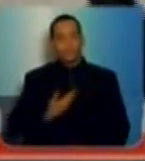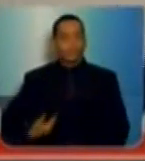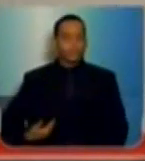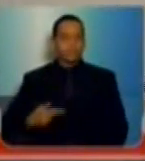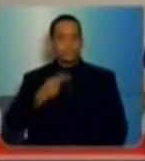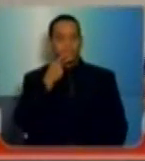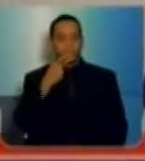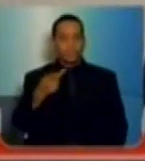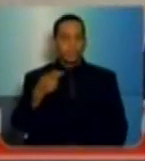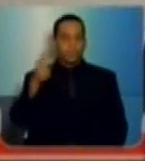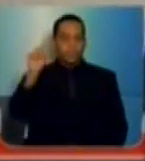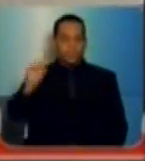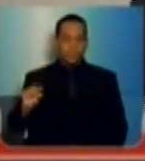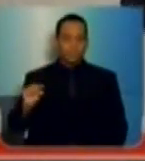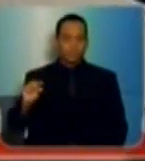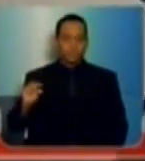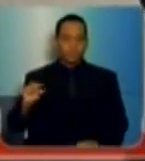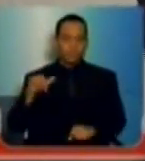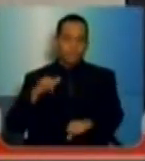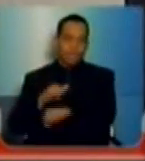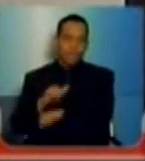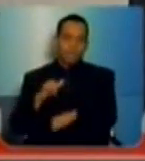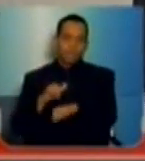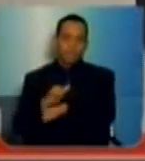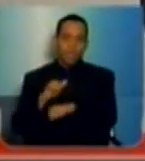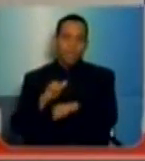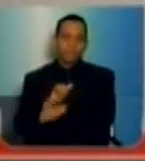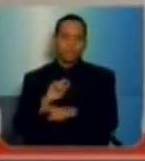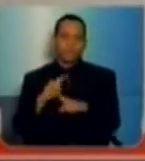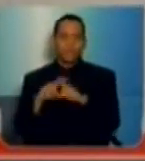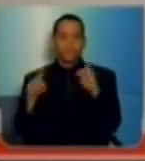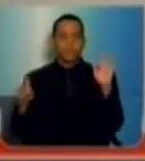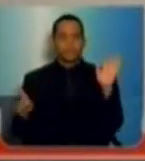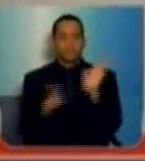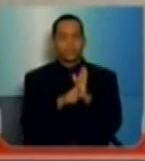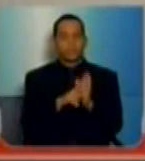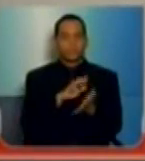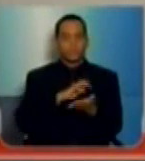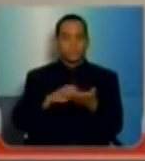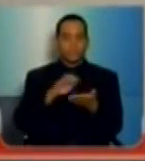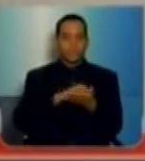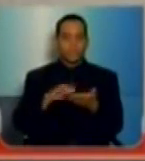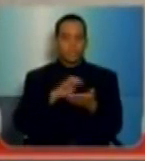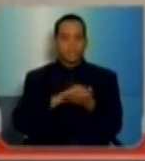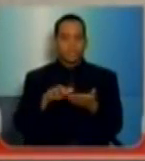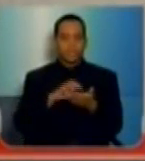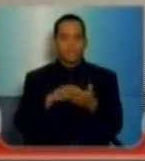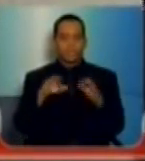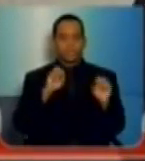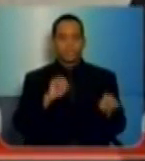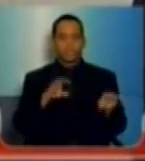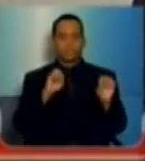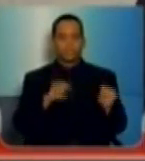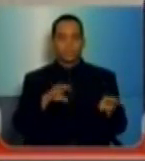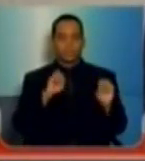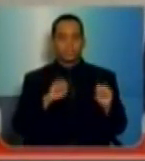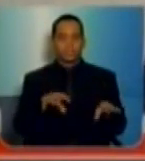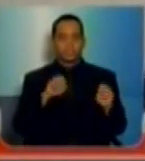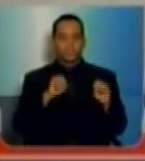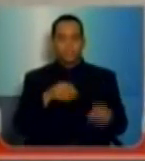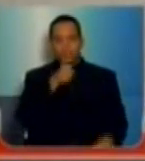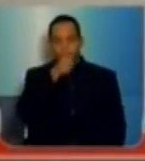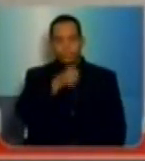reduzir o número de faltas, mas o próprio governo municipal, o próprio secretário da educação, na matéria aqui, na